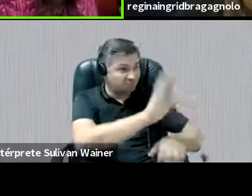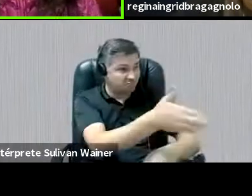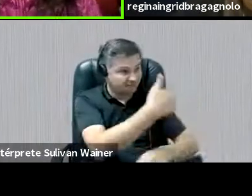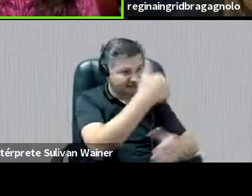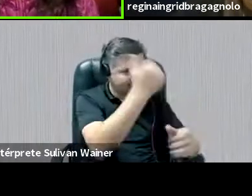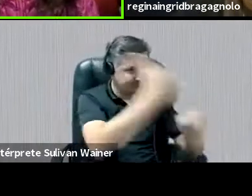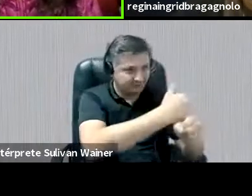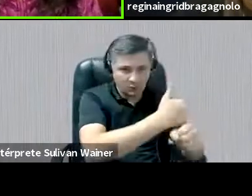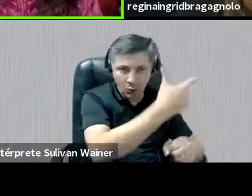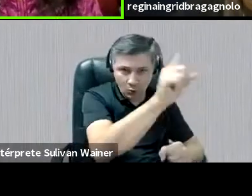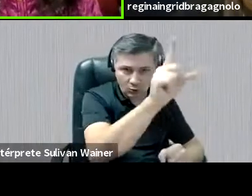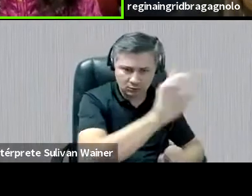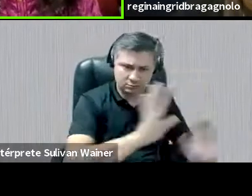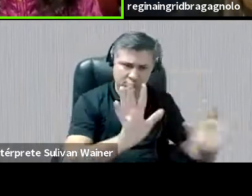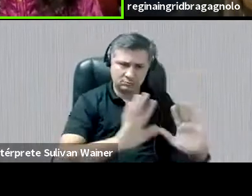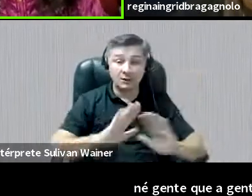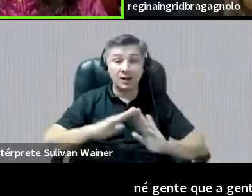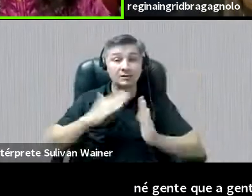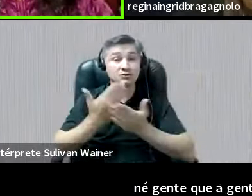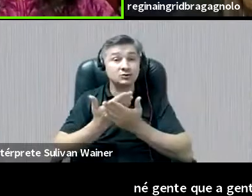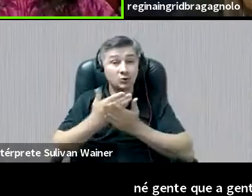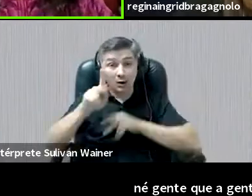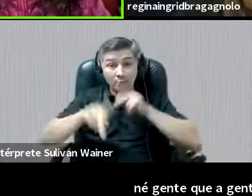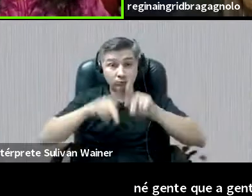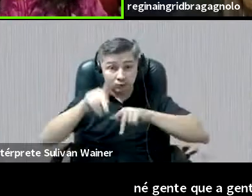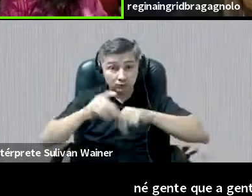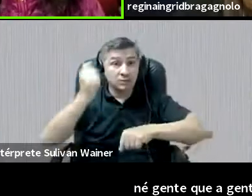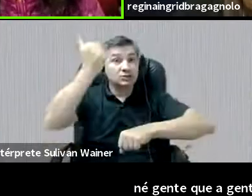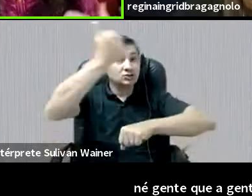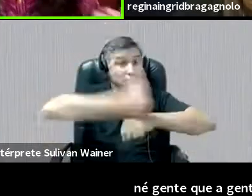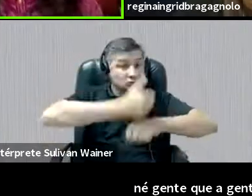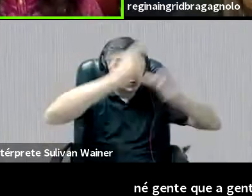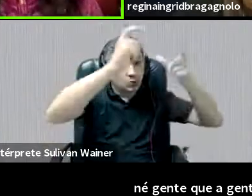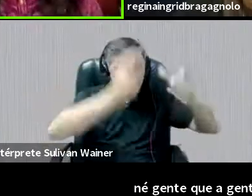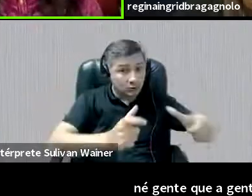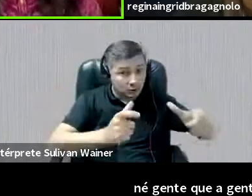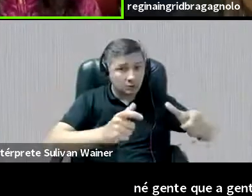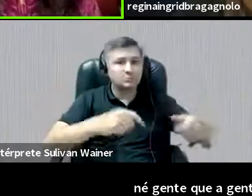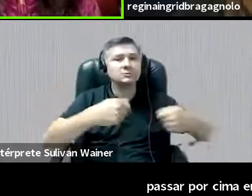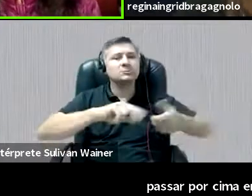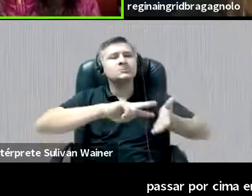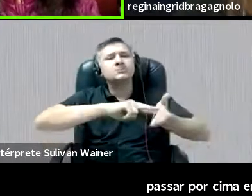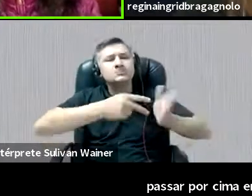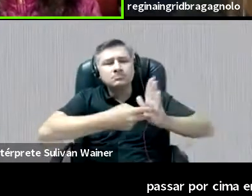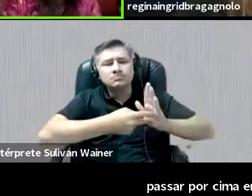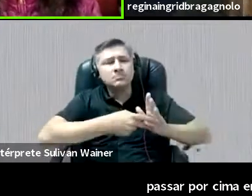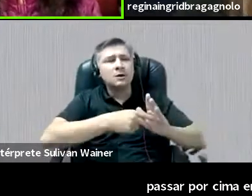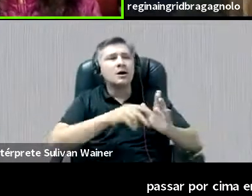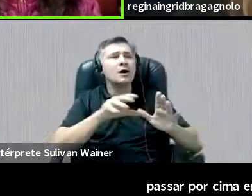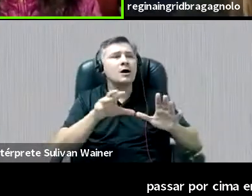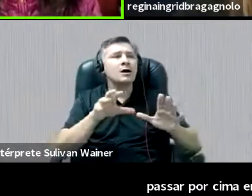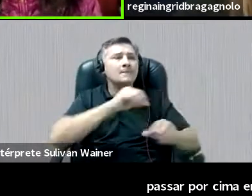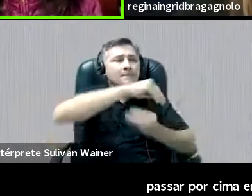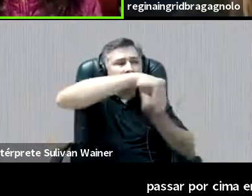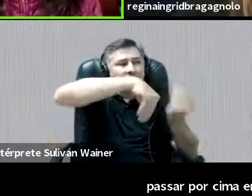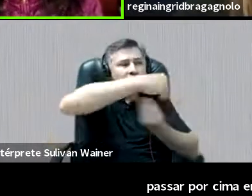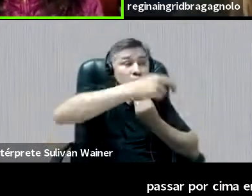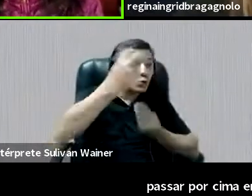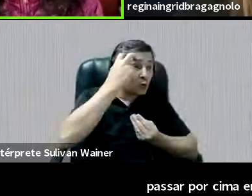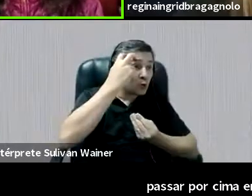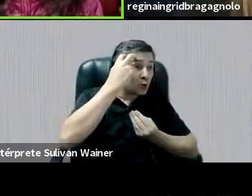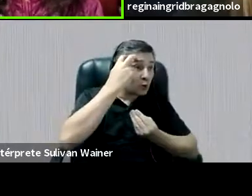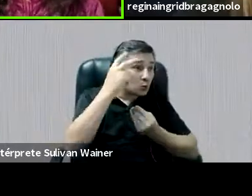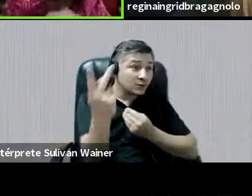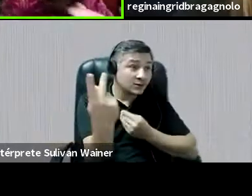a escola pública chega nesses lugares e ela é ressignificada por esses povos, né? Ela é